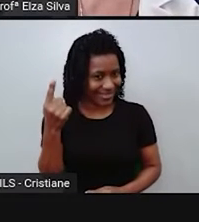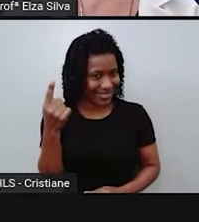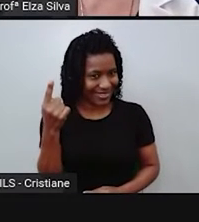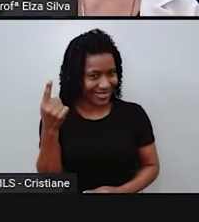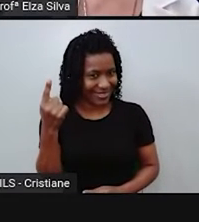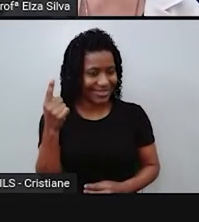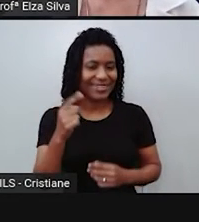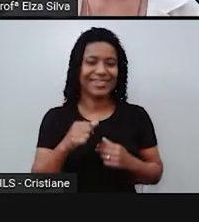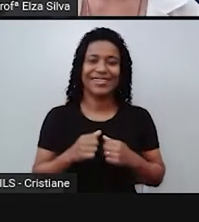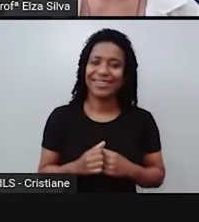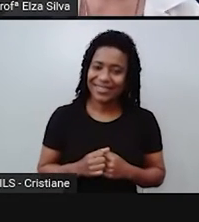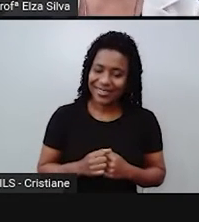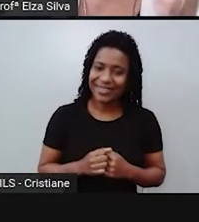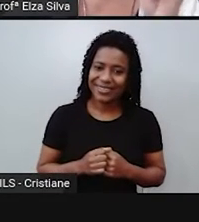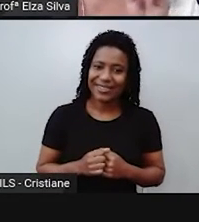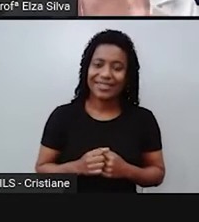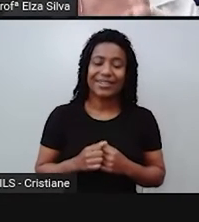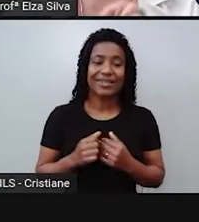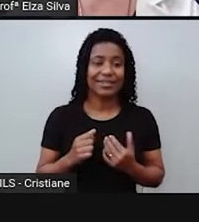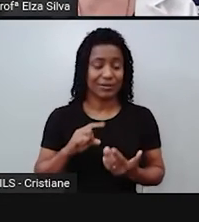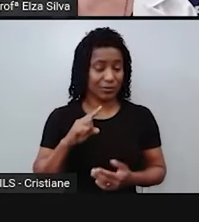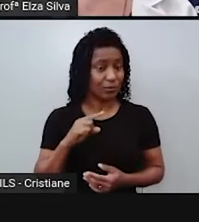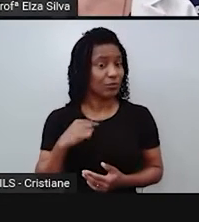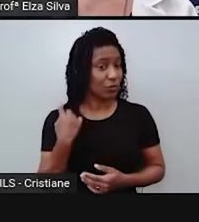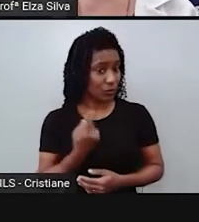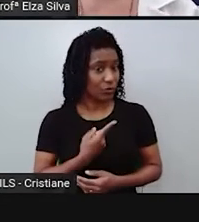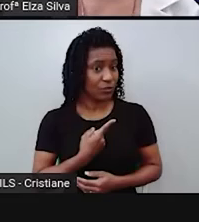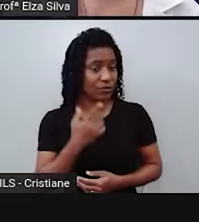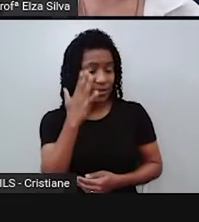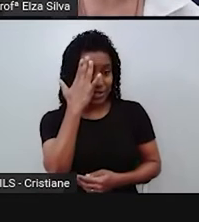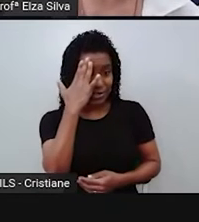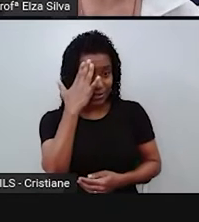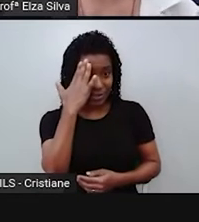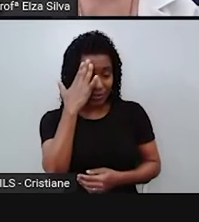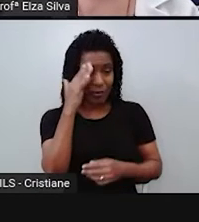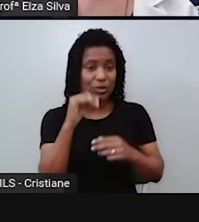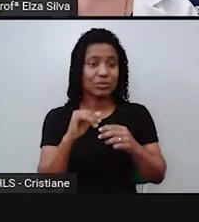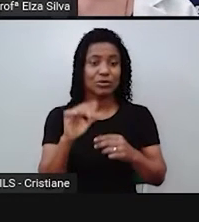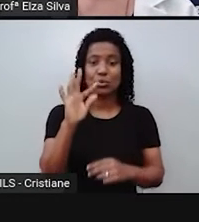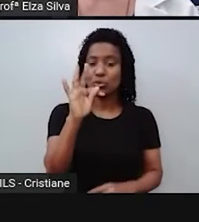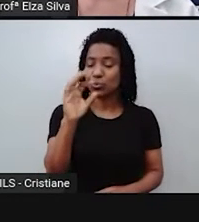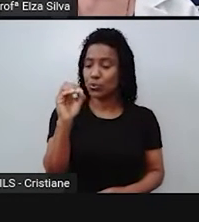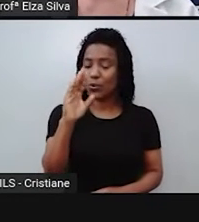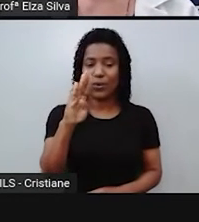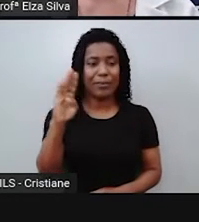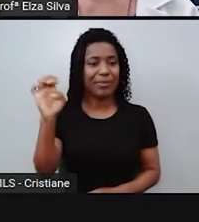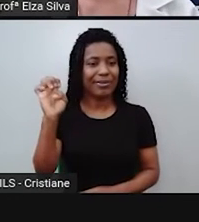Então, sabemos que existem duas possibilidades de fazer o passado do verbo to be. Was,